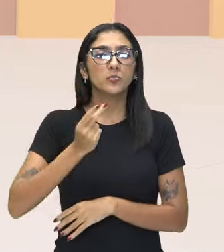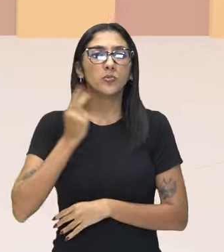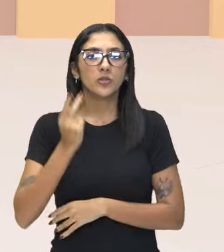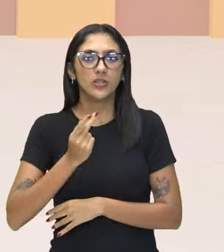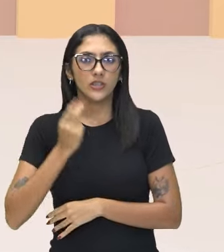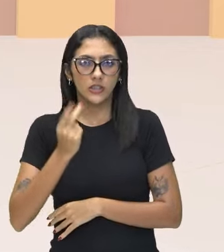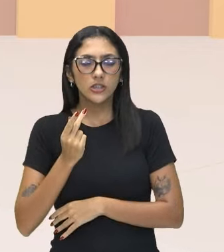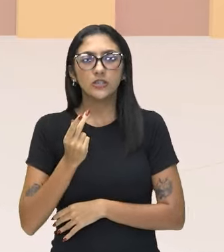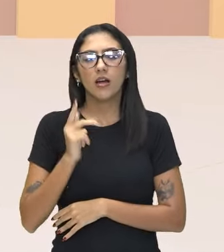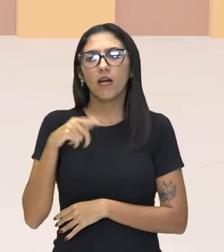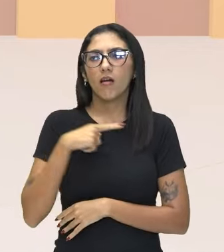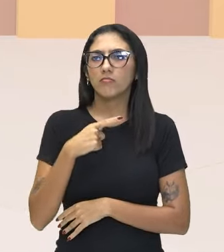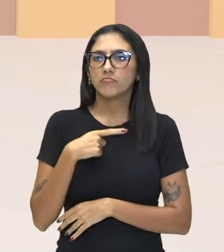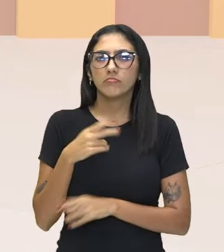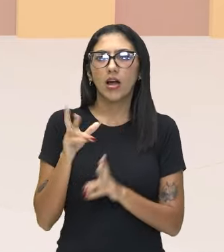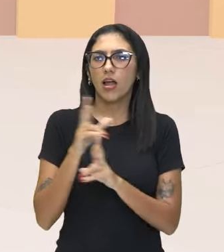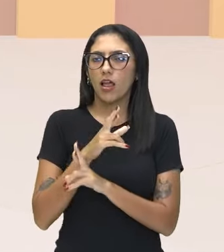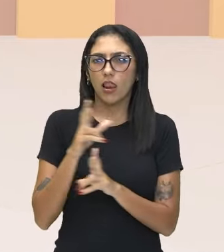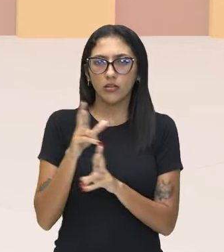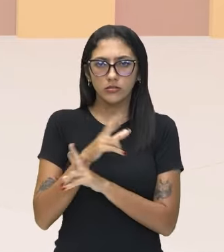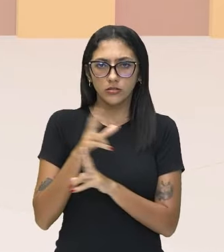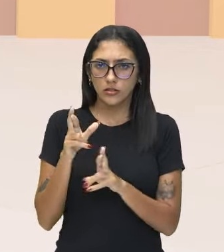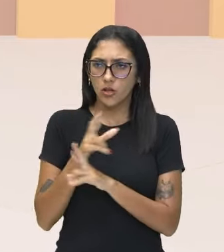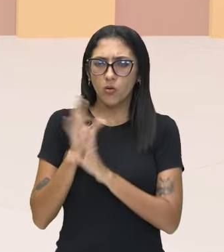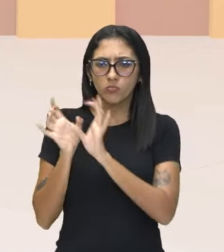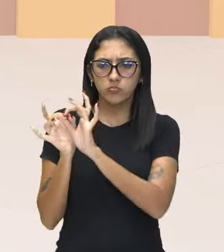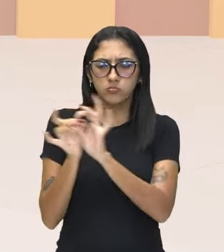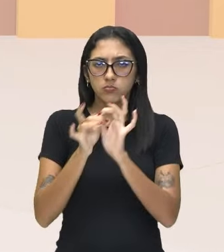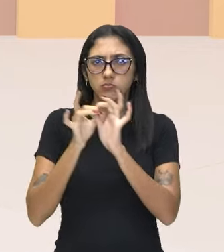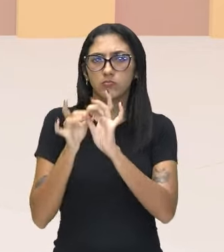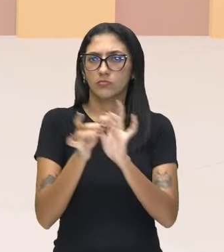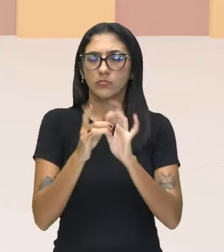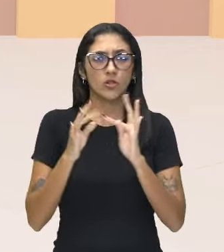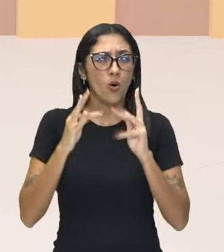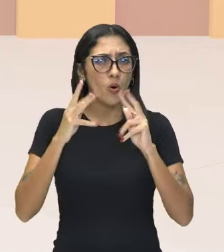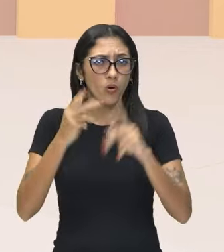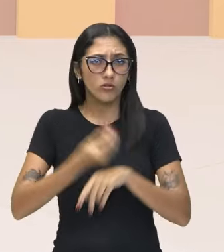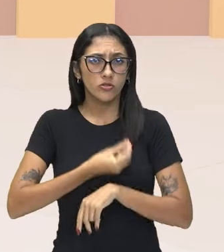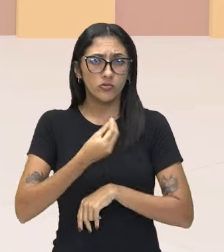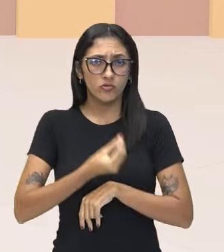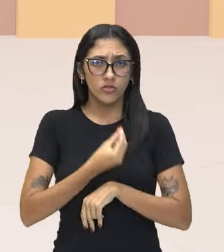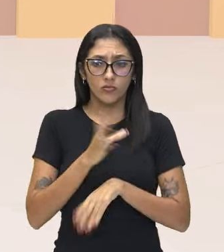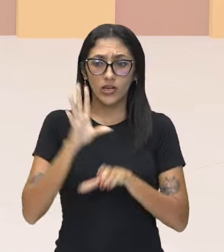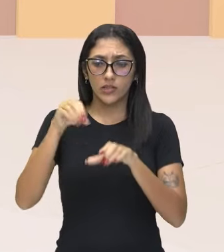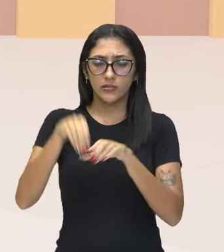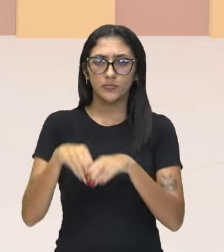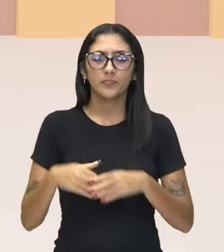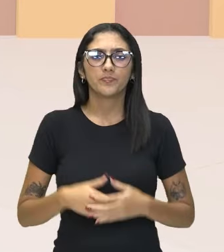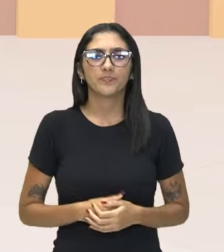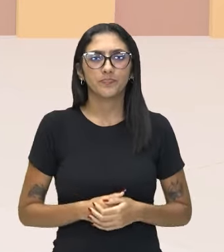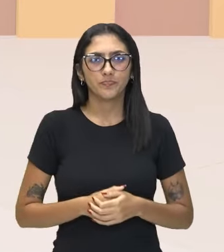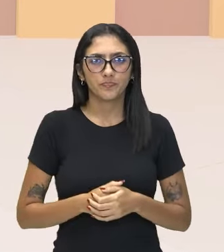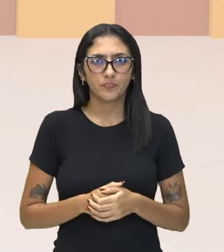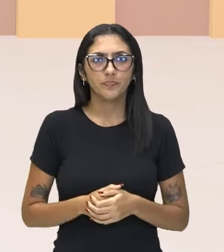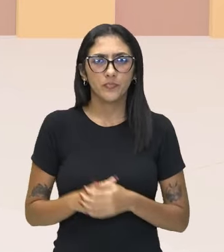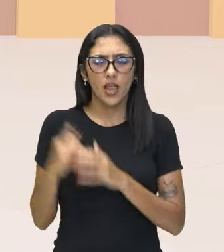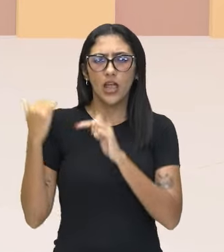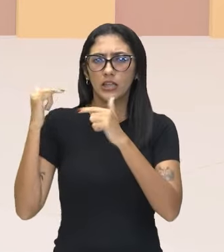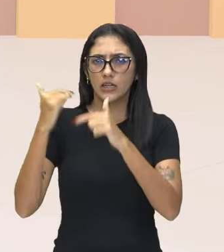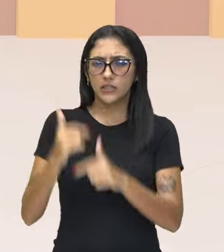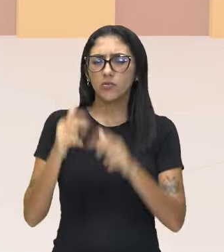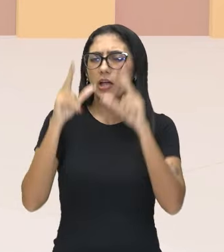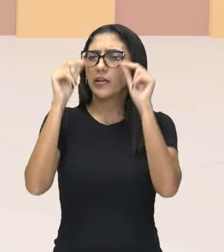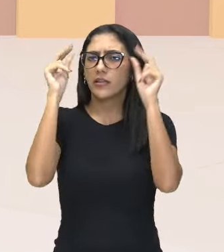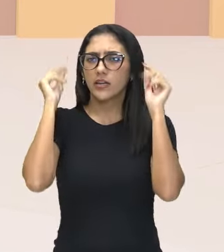comum, tá? É para todos aqueles que estão dentro da cidade. Na tradição grega, política estava